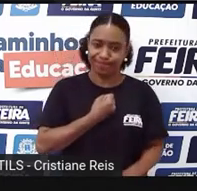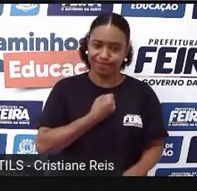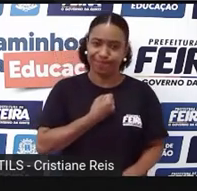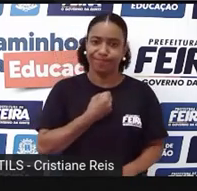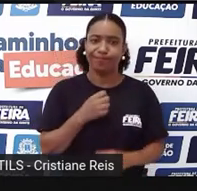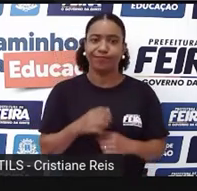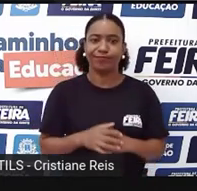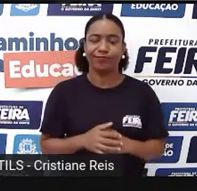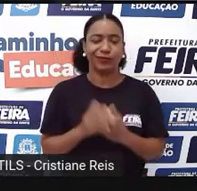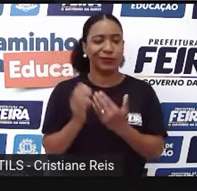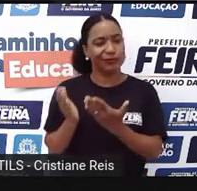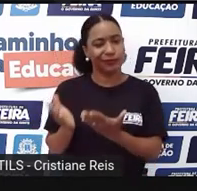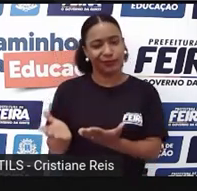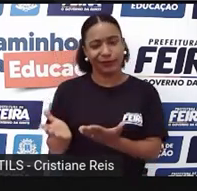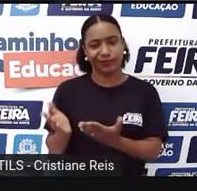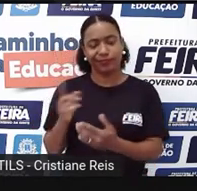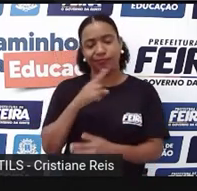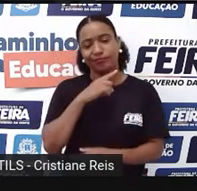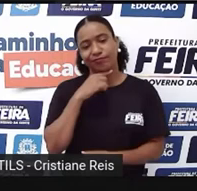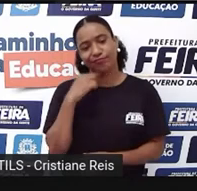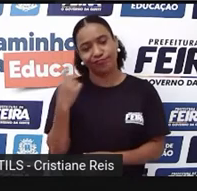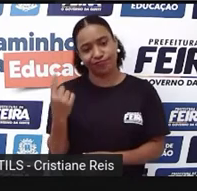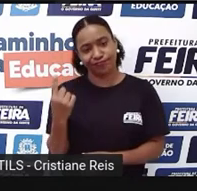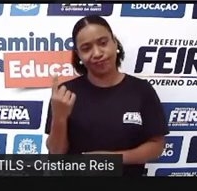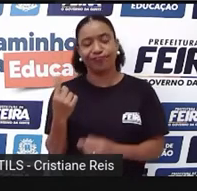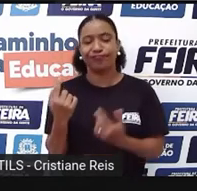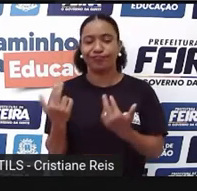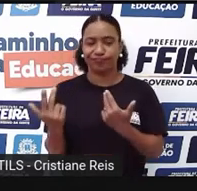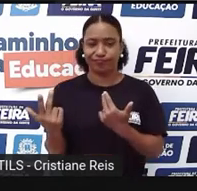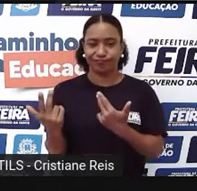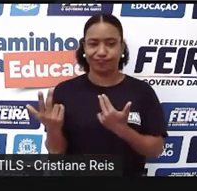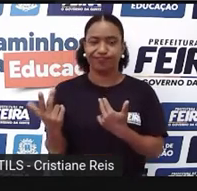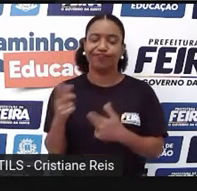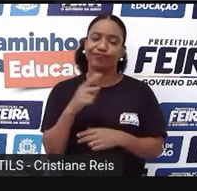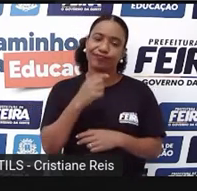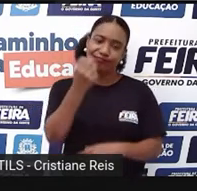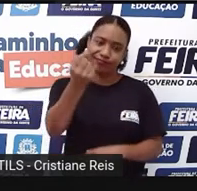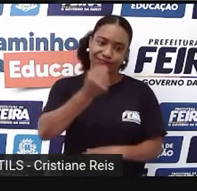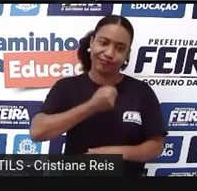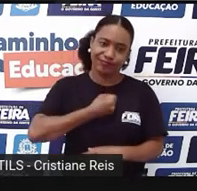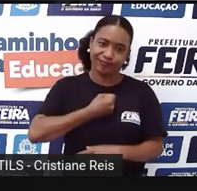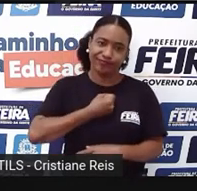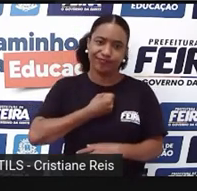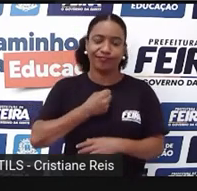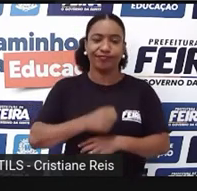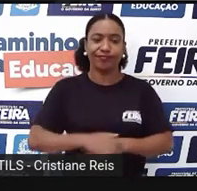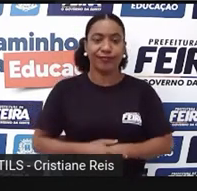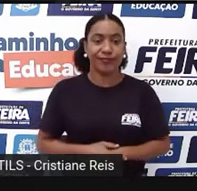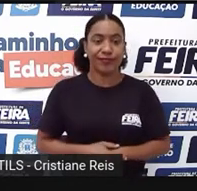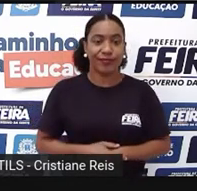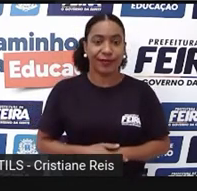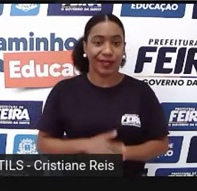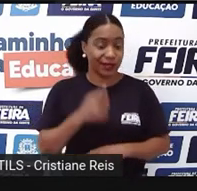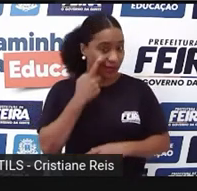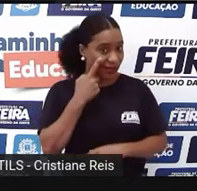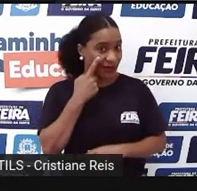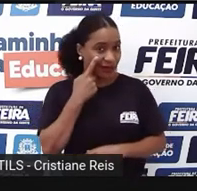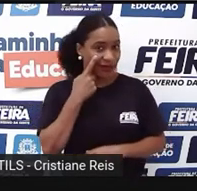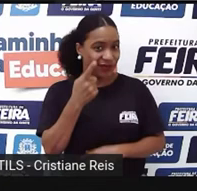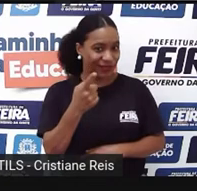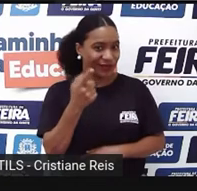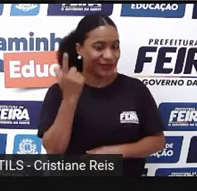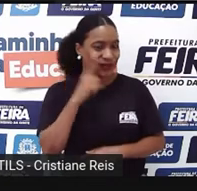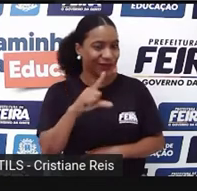história Quando vê o seu amado Morto Vamos novamente a rodada de bônus Vamos tentar conseguir